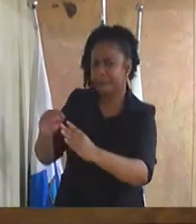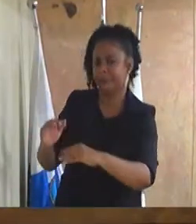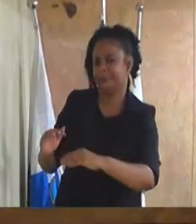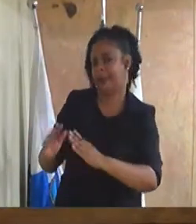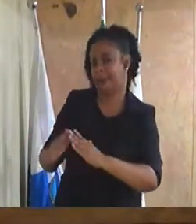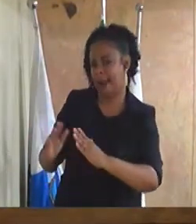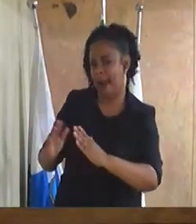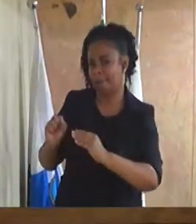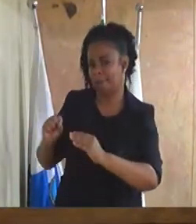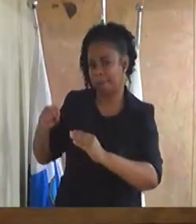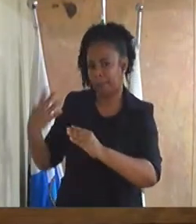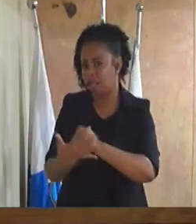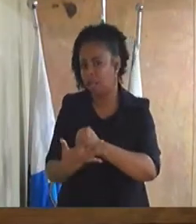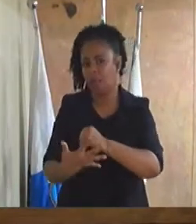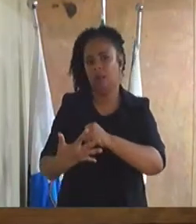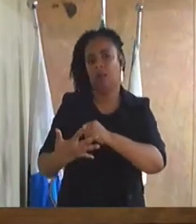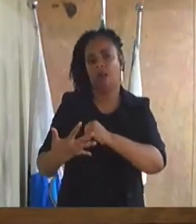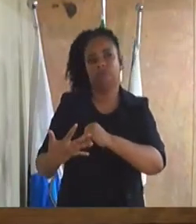e não estão recebendo